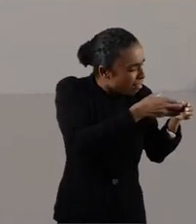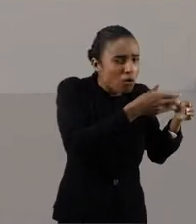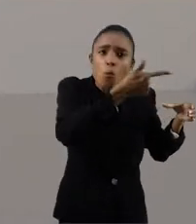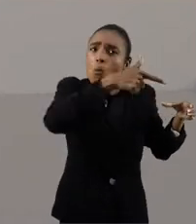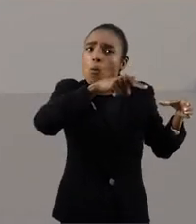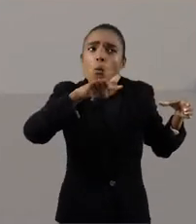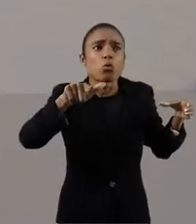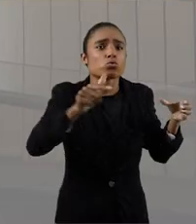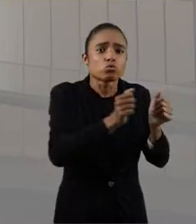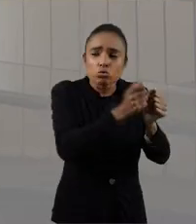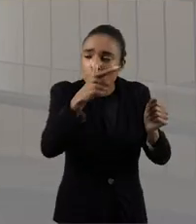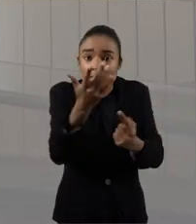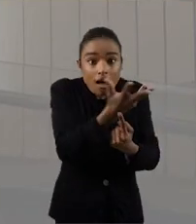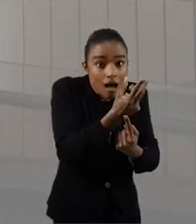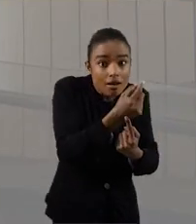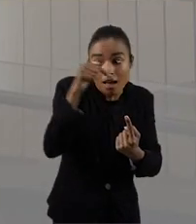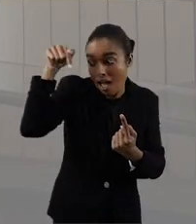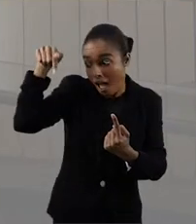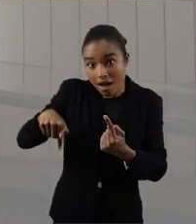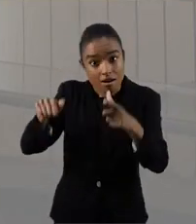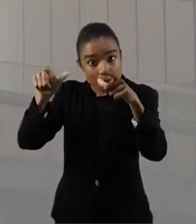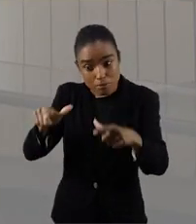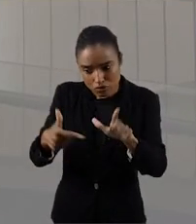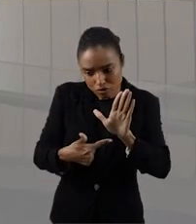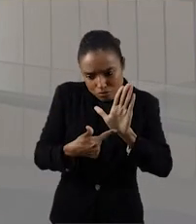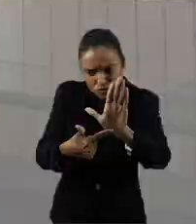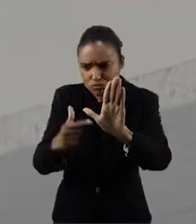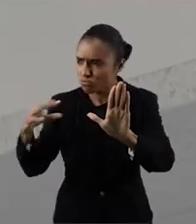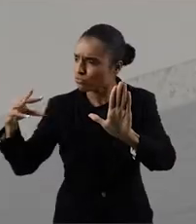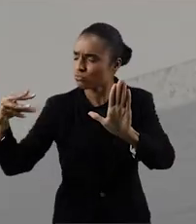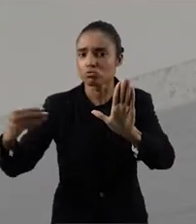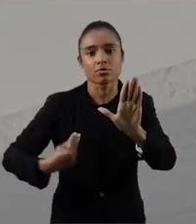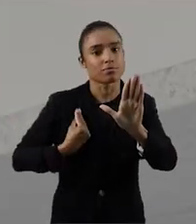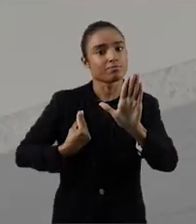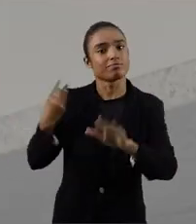ou em exposições coletivas aqui, são mostradas de uma maneira abrangente.